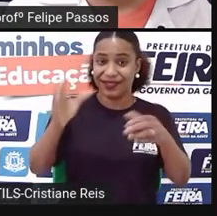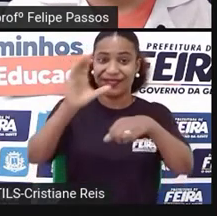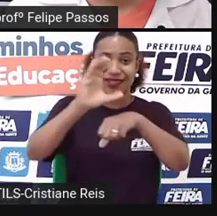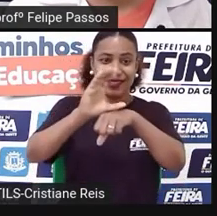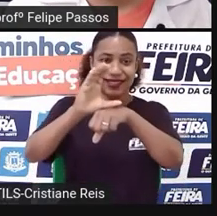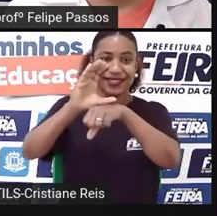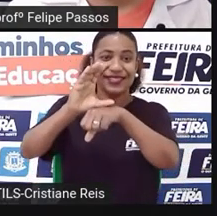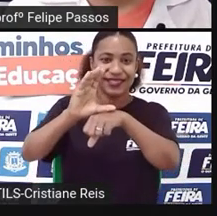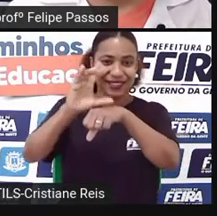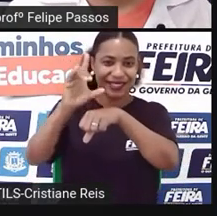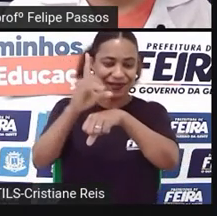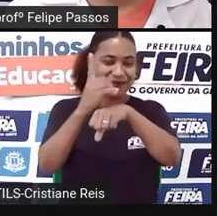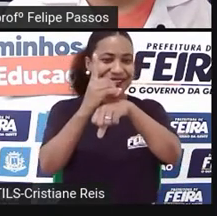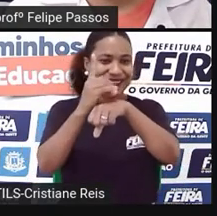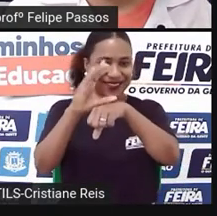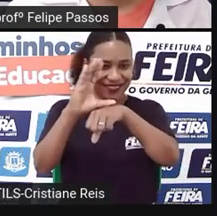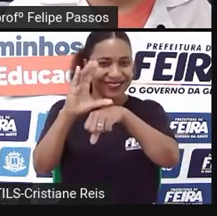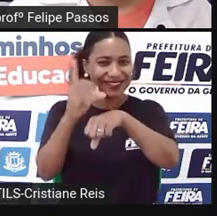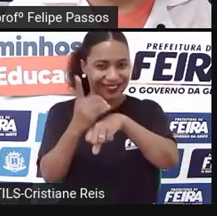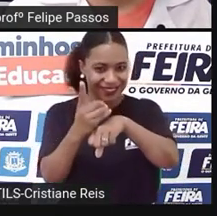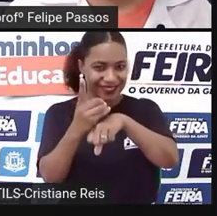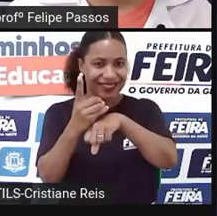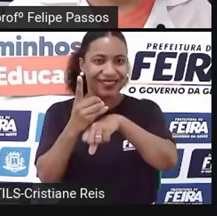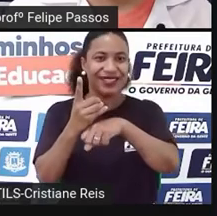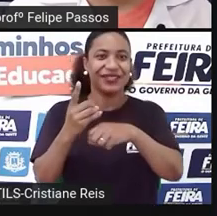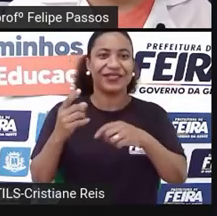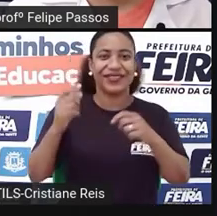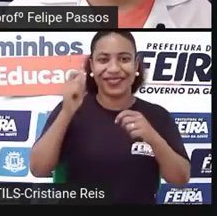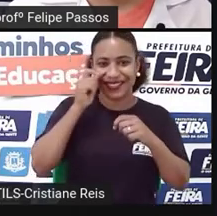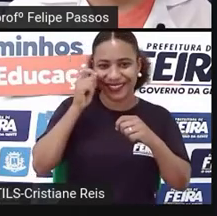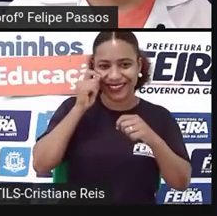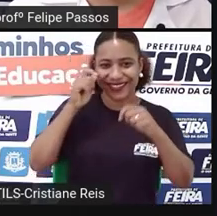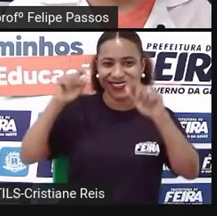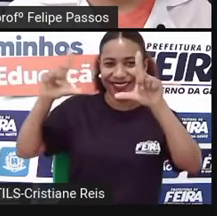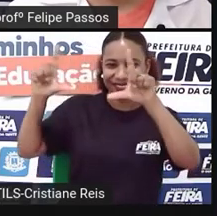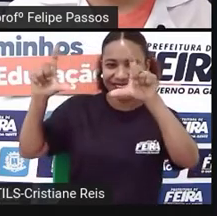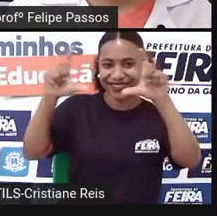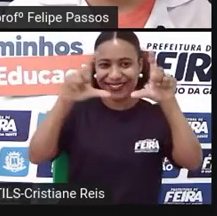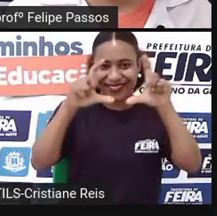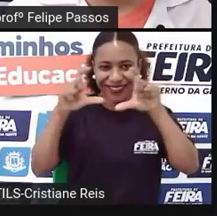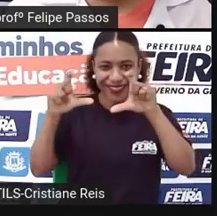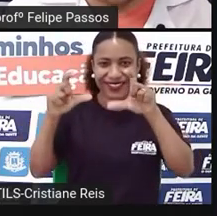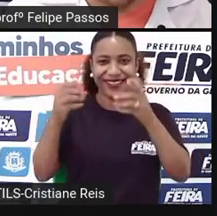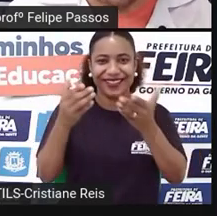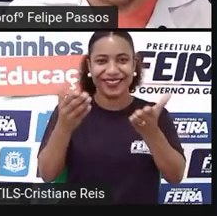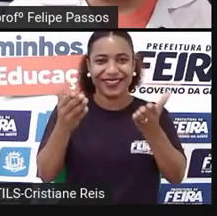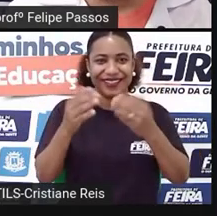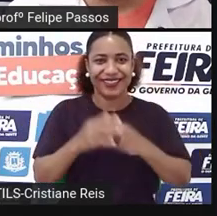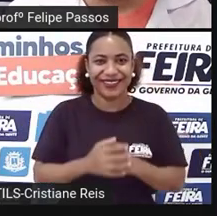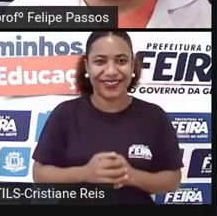paisagem. Eu vou fazer trigo e levo muito peso. Aí é seu...